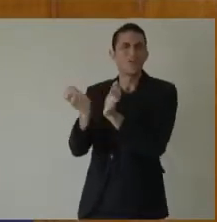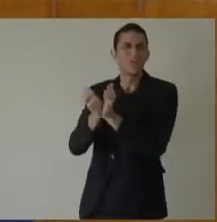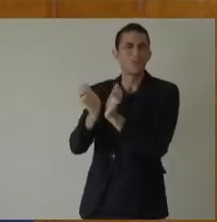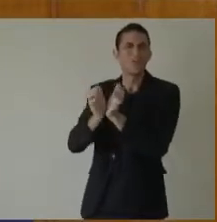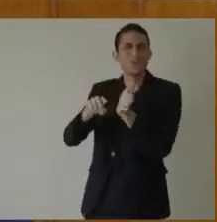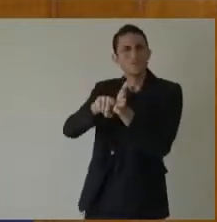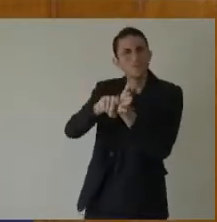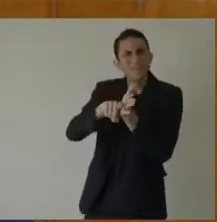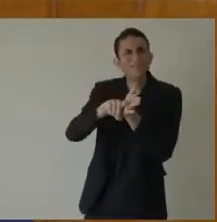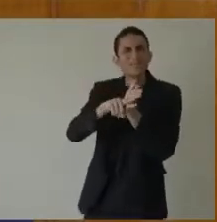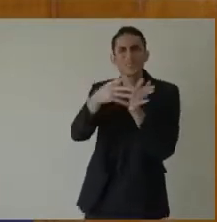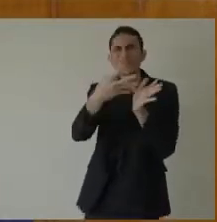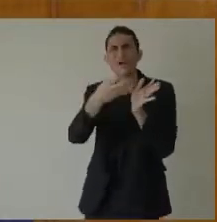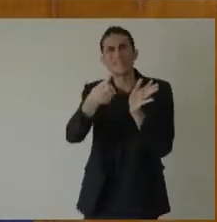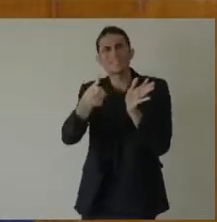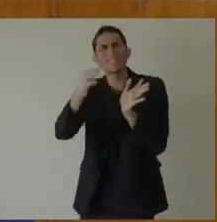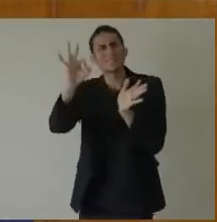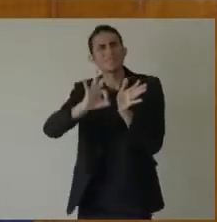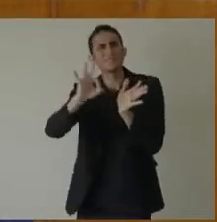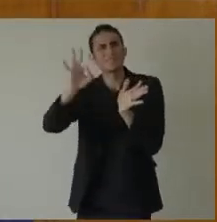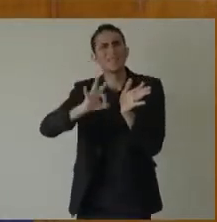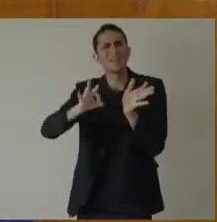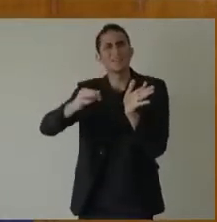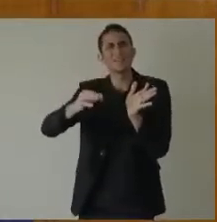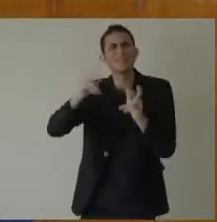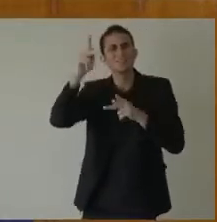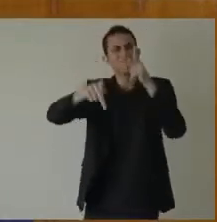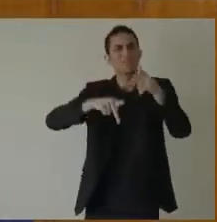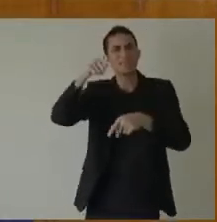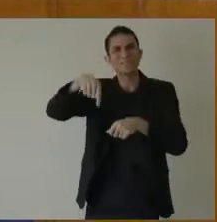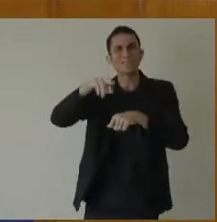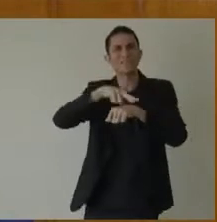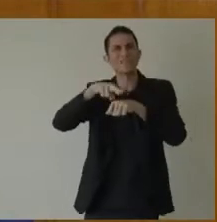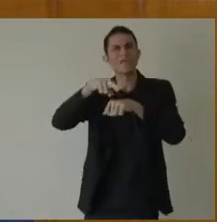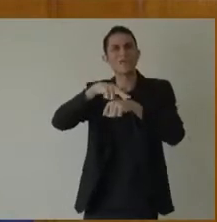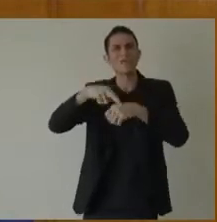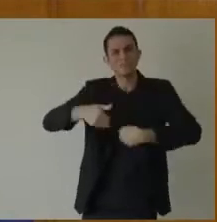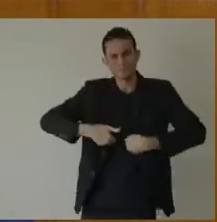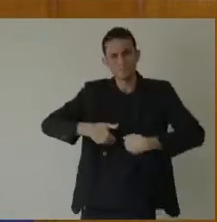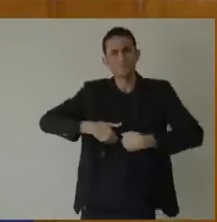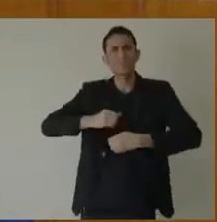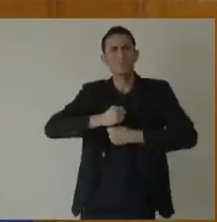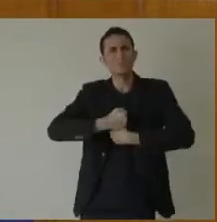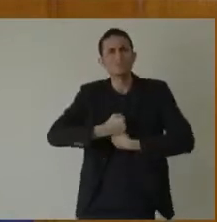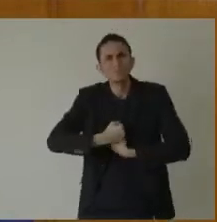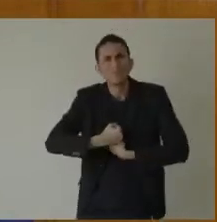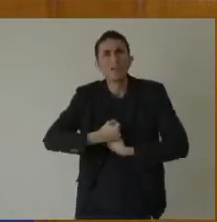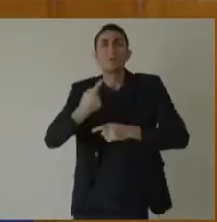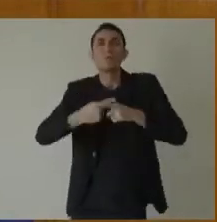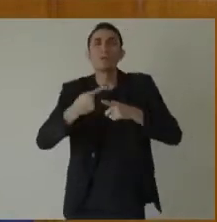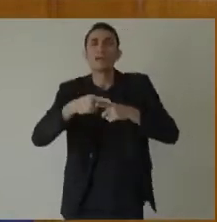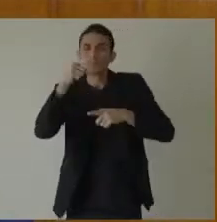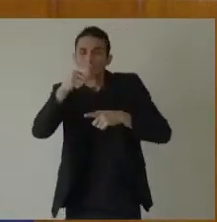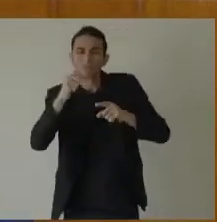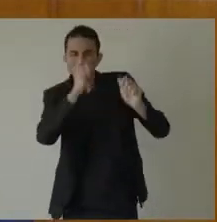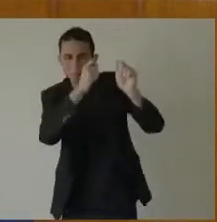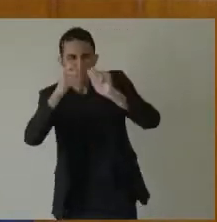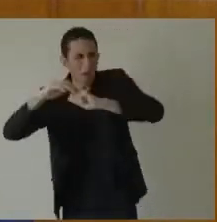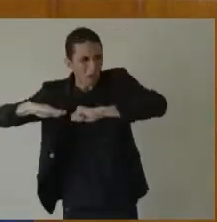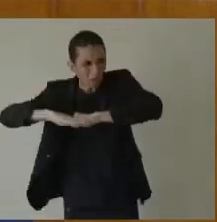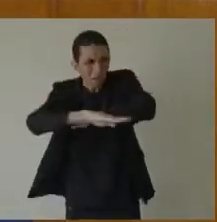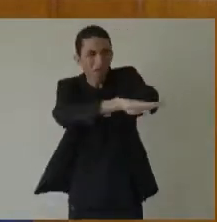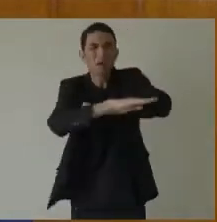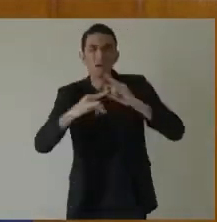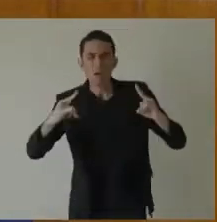Porque você não investiu em estrada, você não fez ponte, você utilizou os bilhões que, segundo o colega